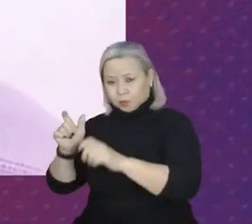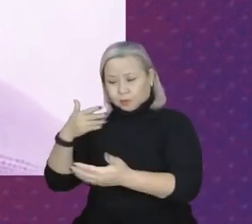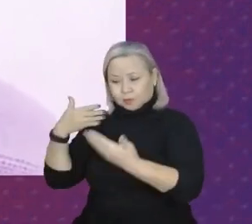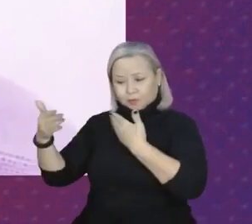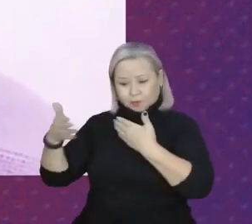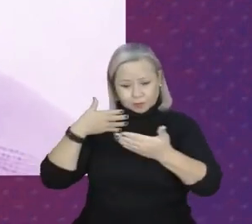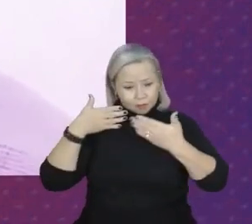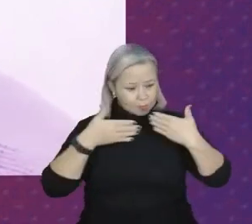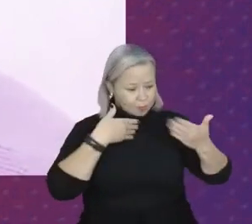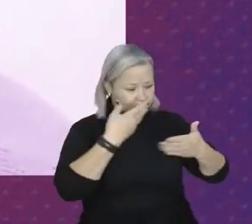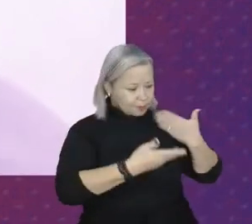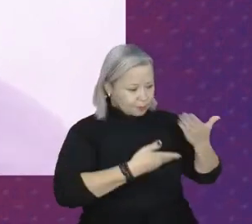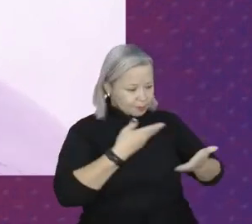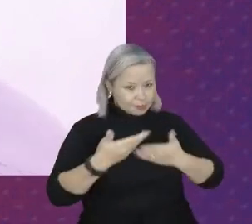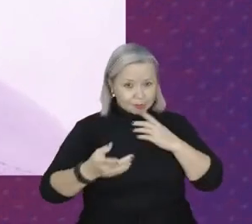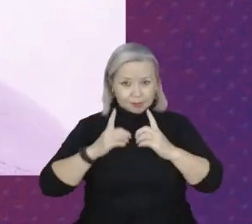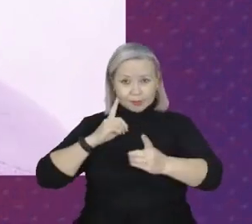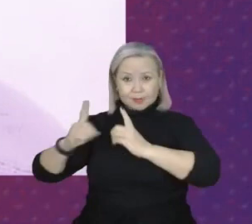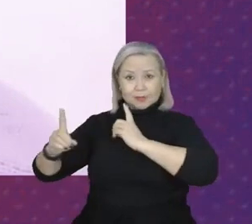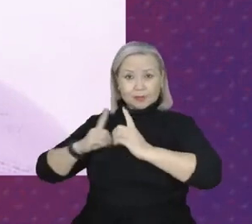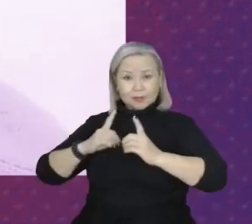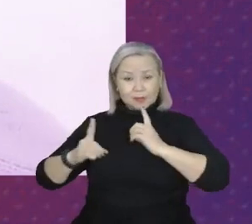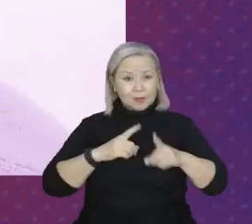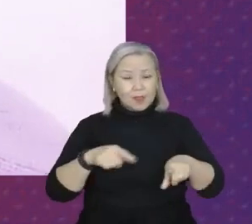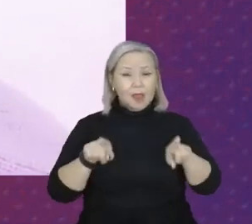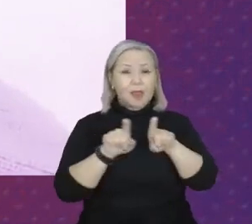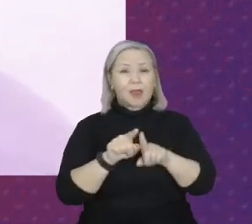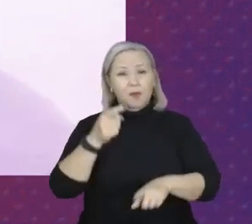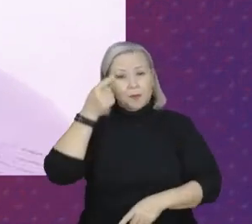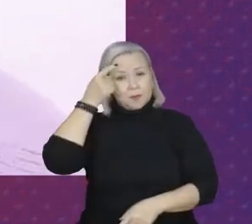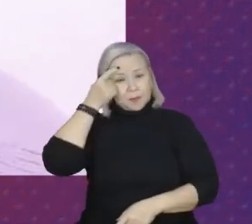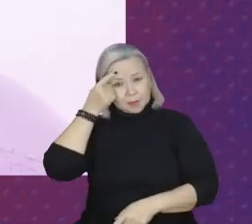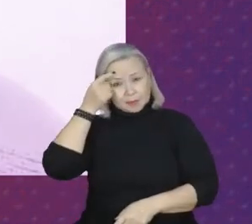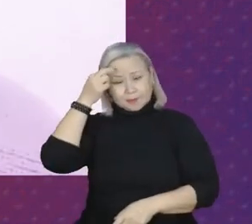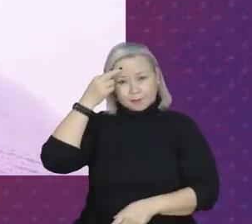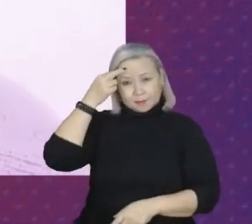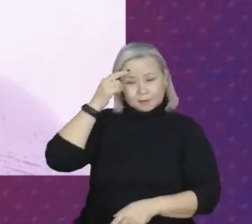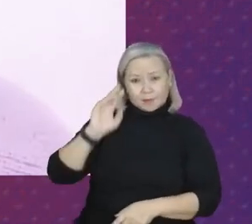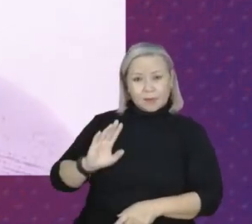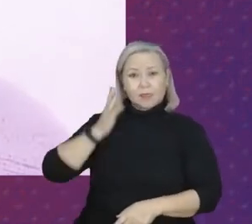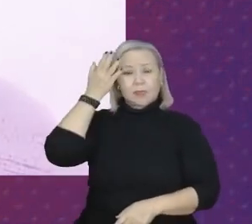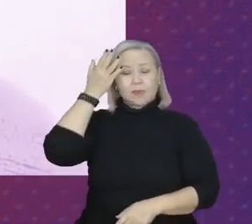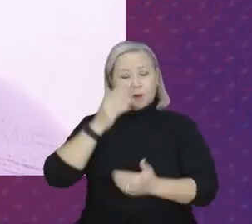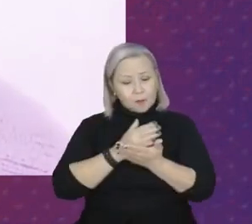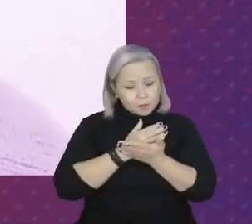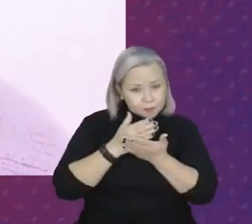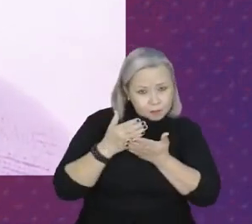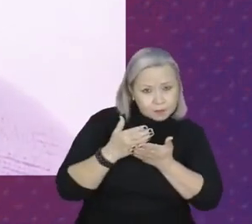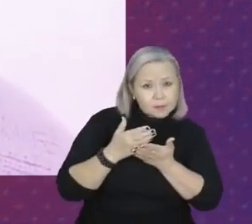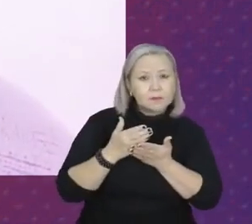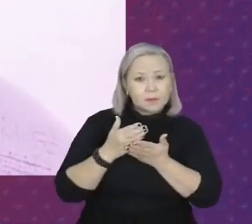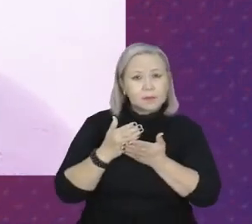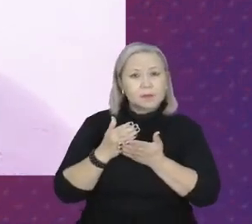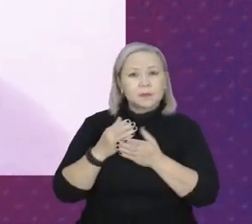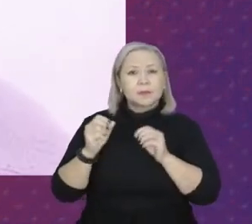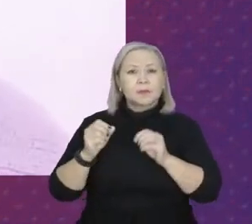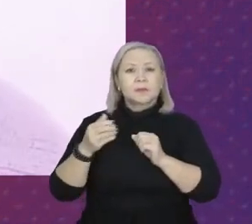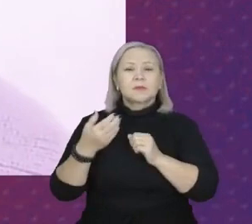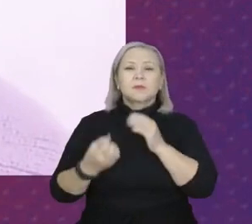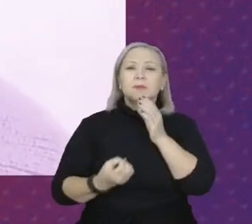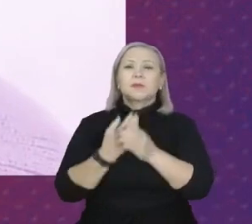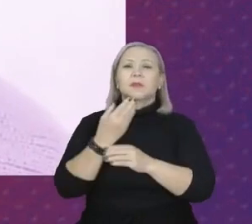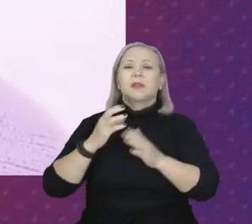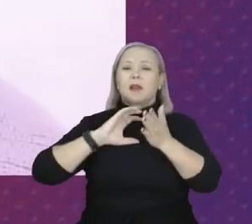si, dialogando do mesmo pensar, que resolvem, a partir disso, fundar o seu